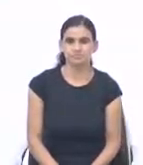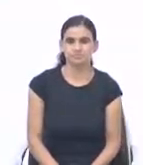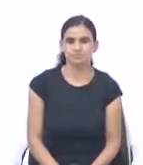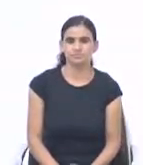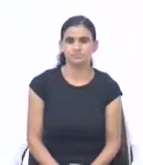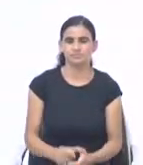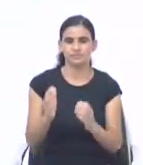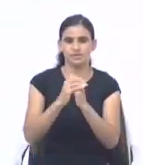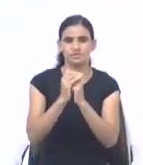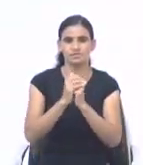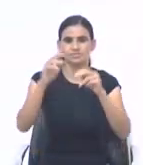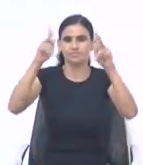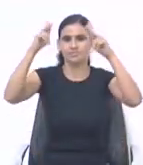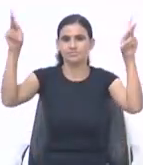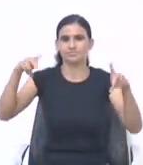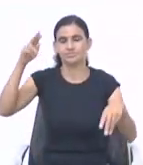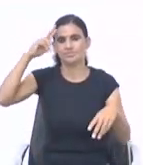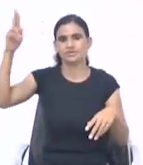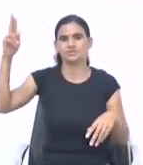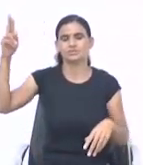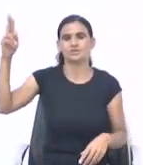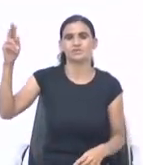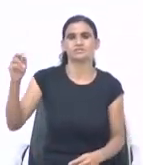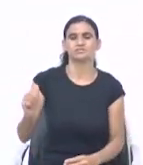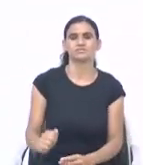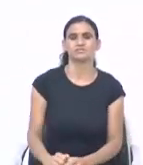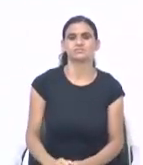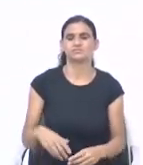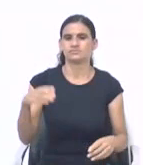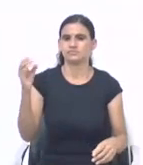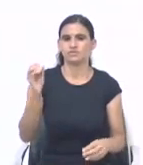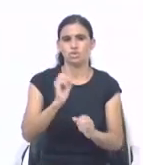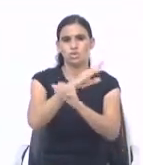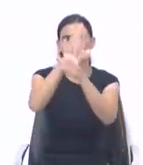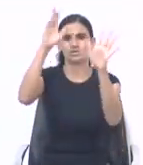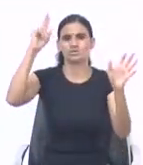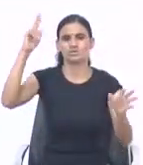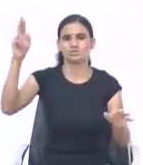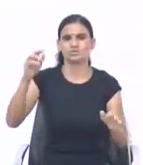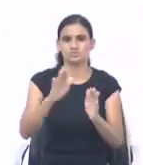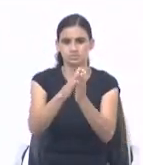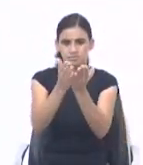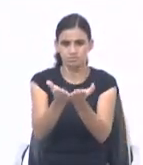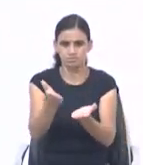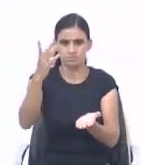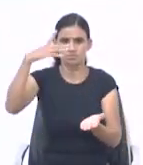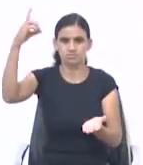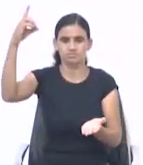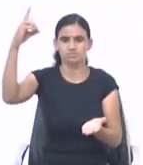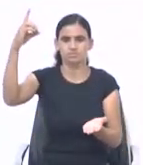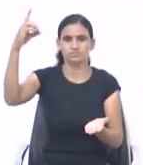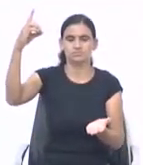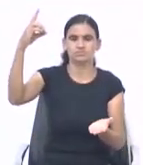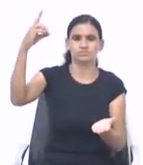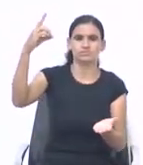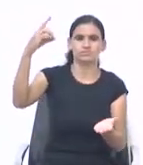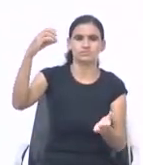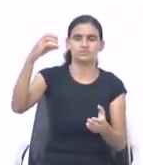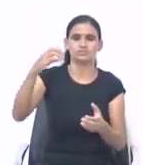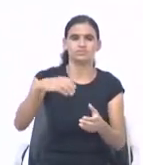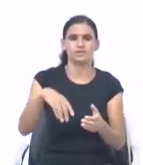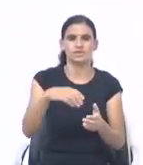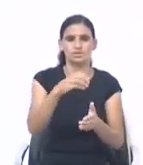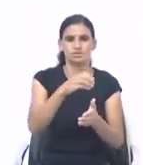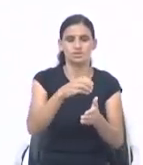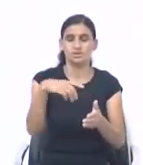Amém meus irmãos, saludo com a paz do Senhor Jesus, glória ao Senhor. Abra sua Bíblia por gentileza, no livro de 2 Coríntios capítulo 9,